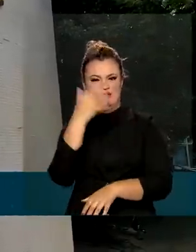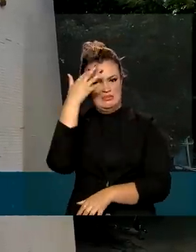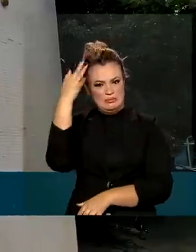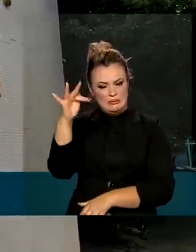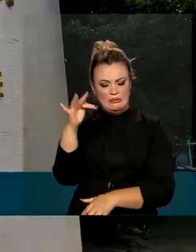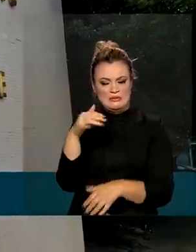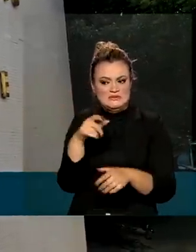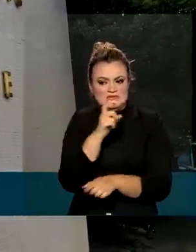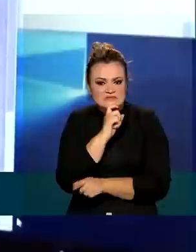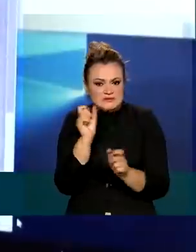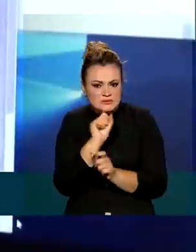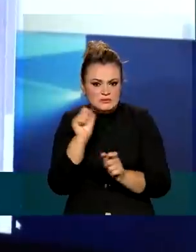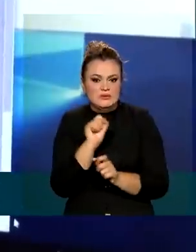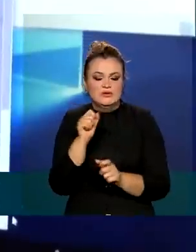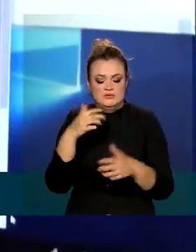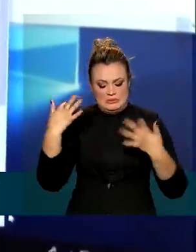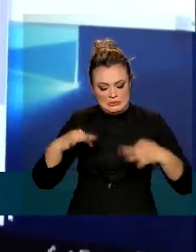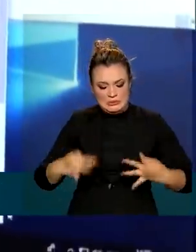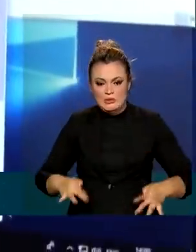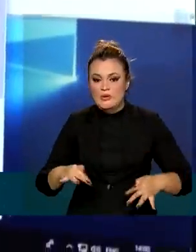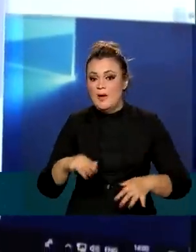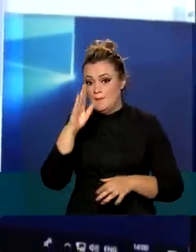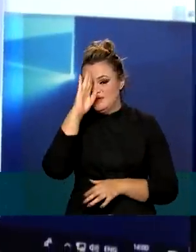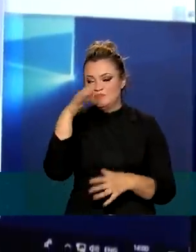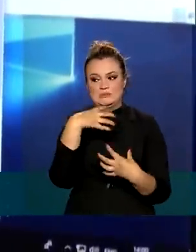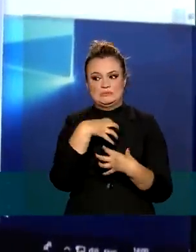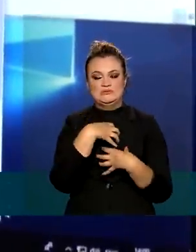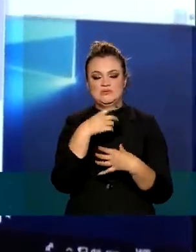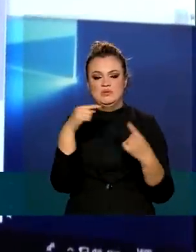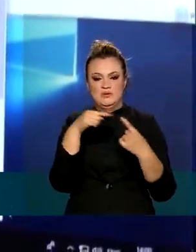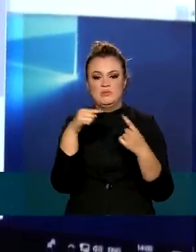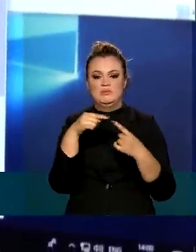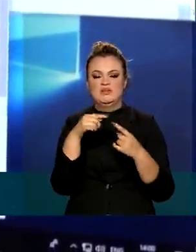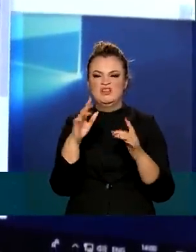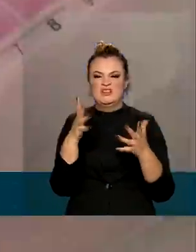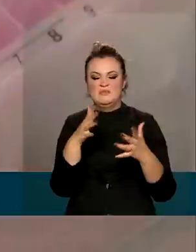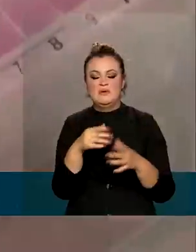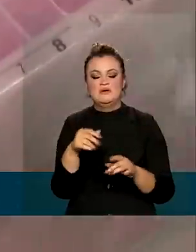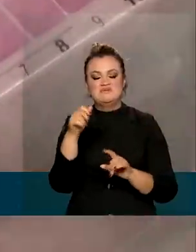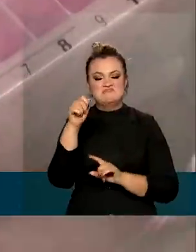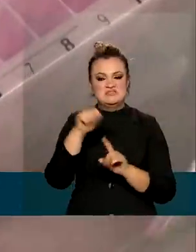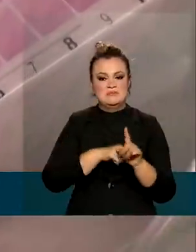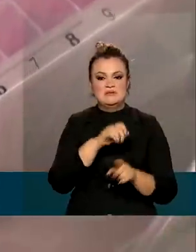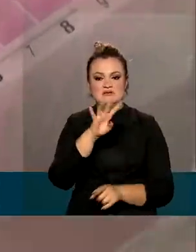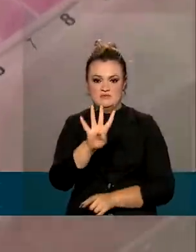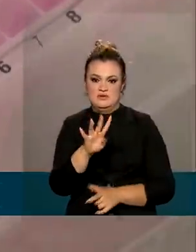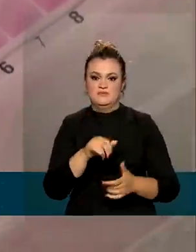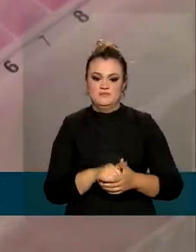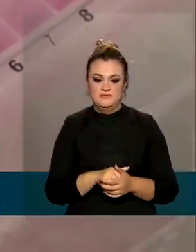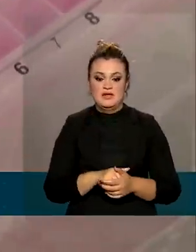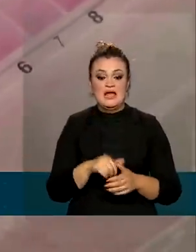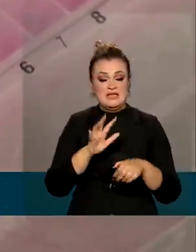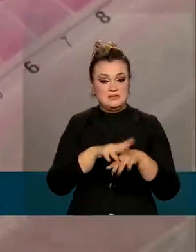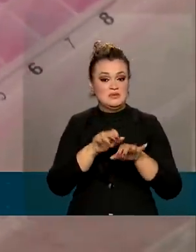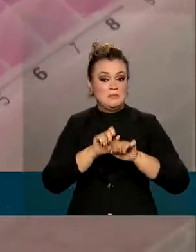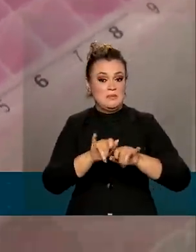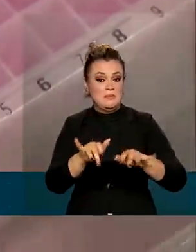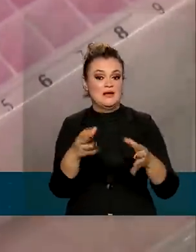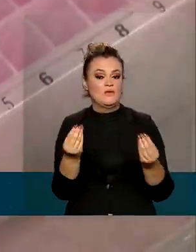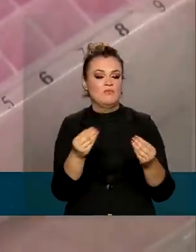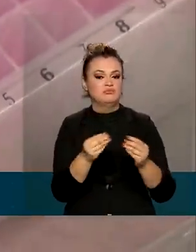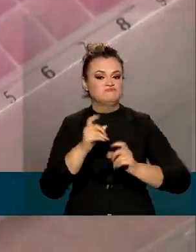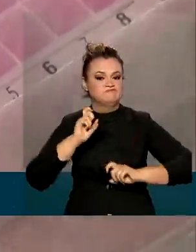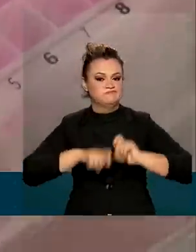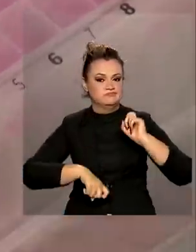cabeça e no corpo são os principais sintomas que duram quatro semanas. A doença é transmitida pelo